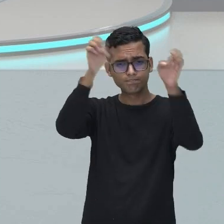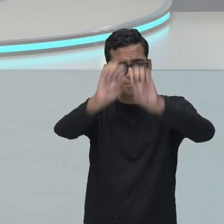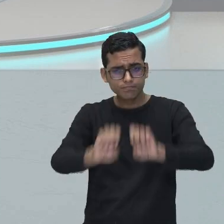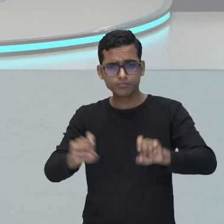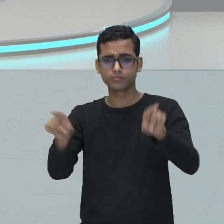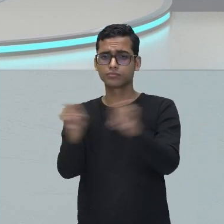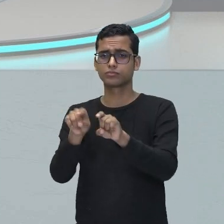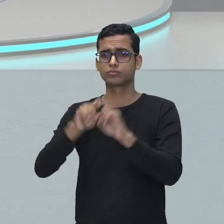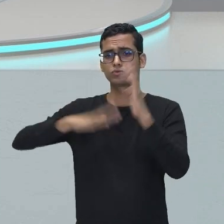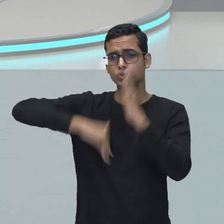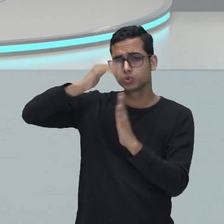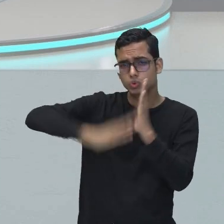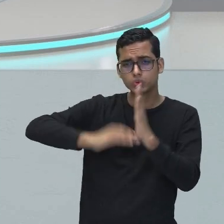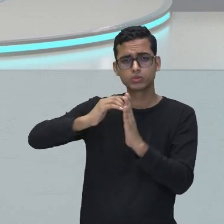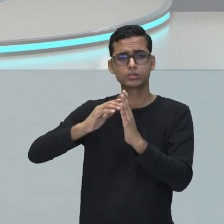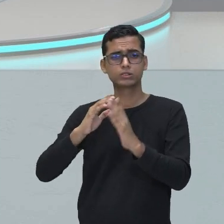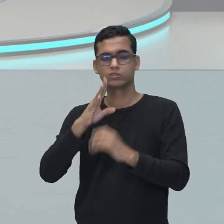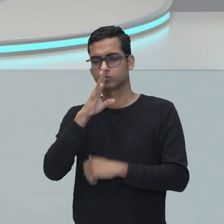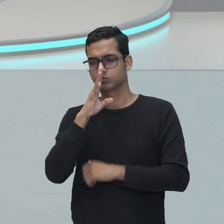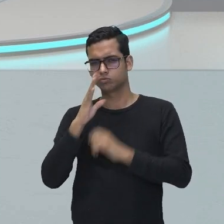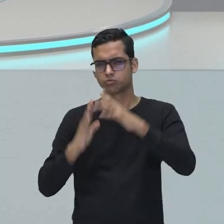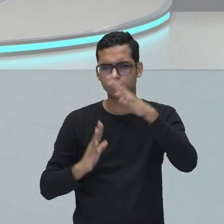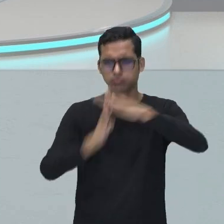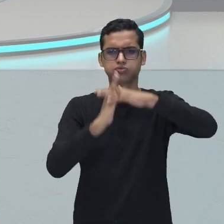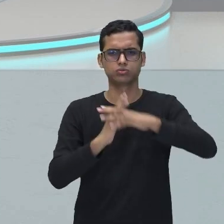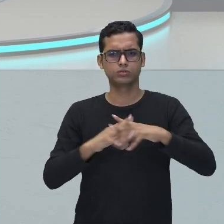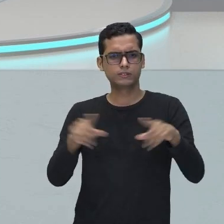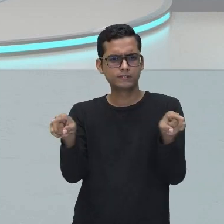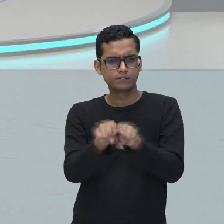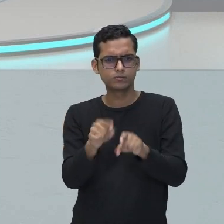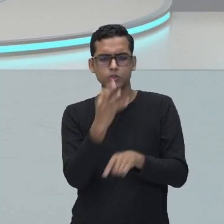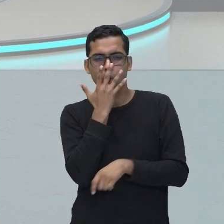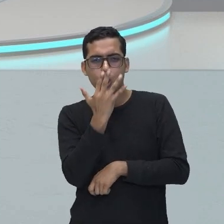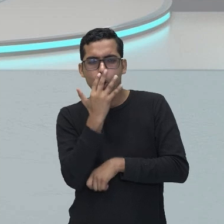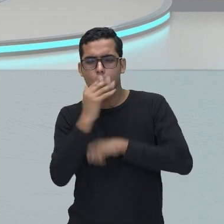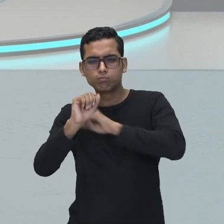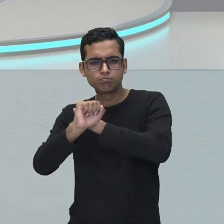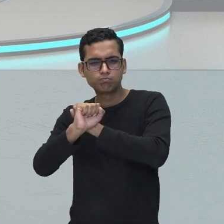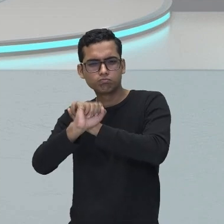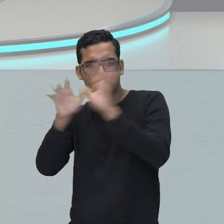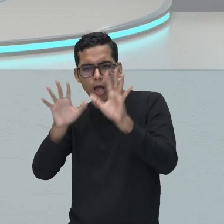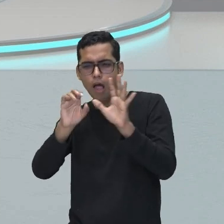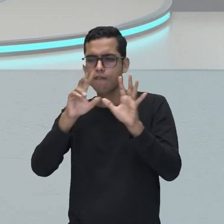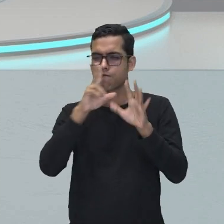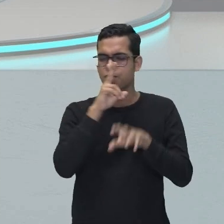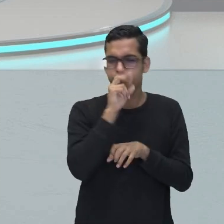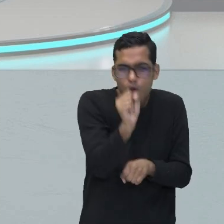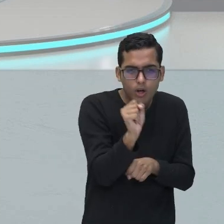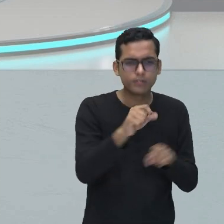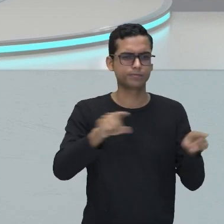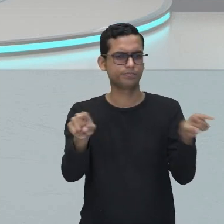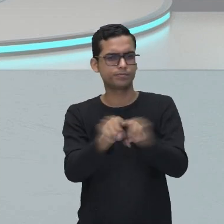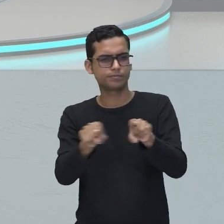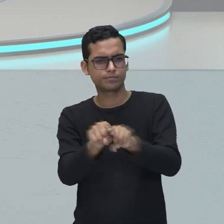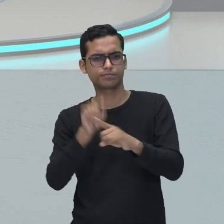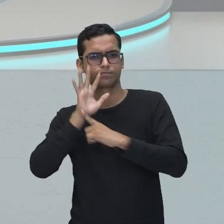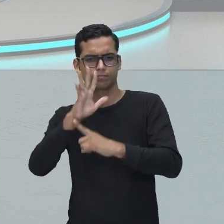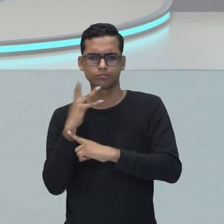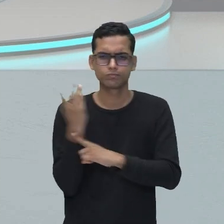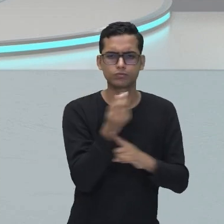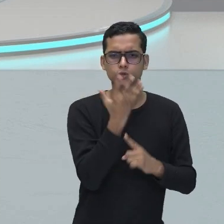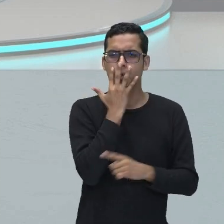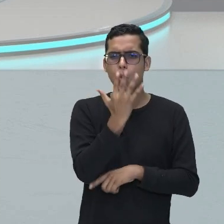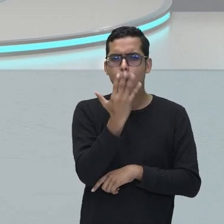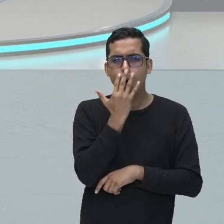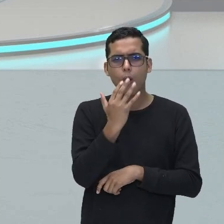cores fortes e contrastantes. Quando você encontra uma obra de arte com cores